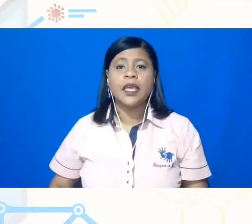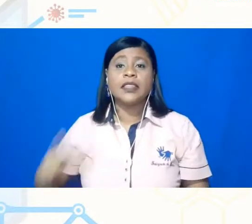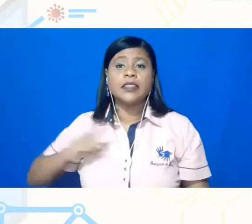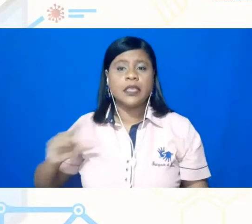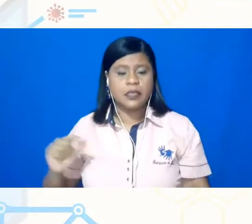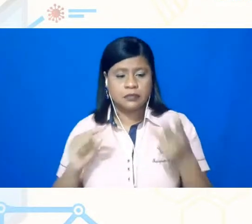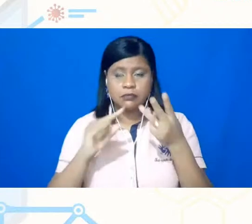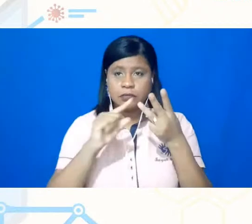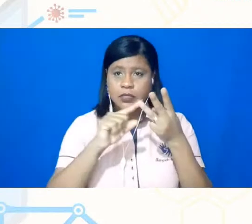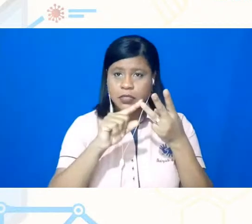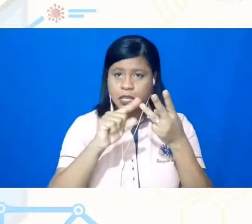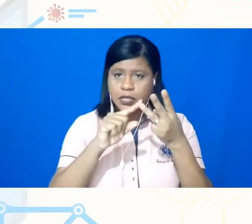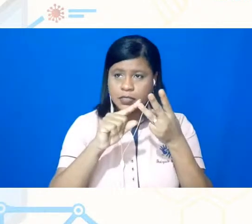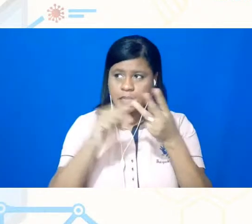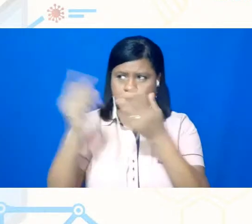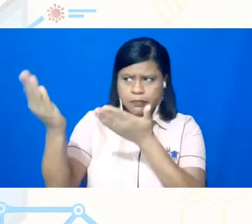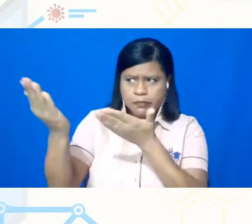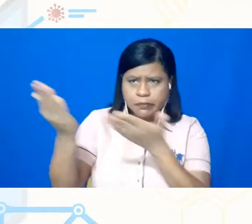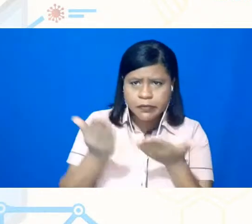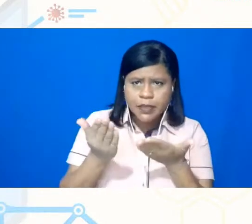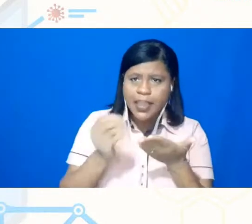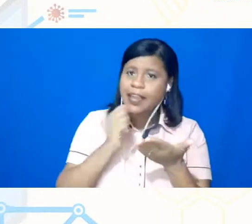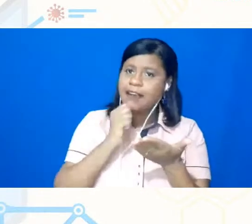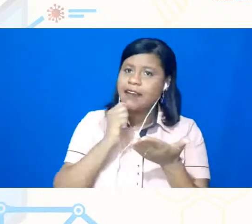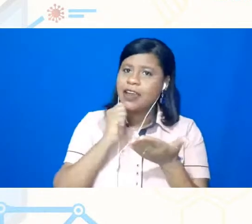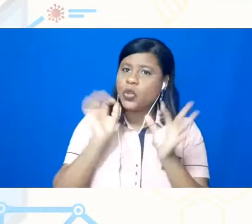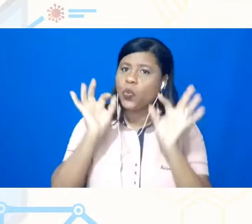presença ainda não confirmada, né, pra essa mesa.